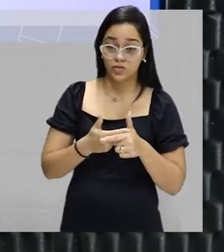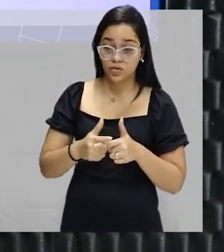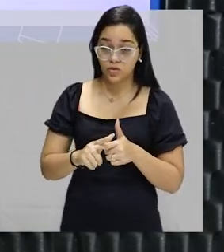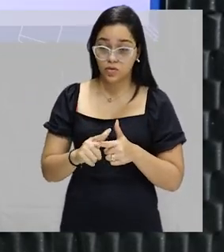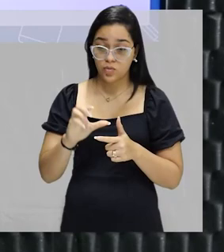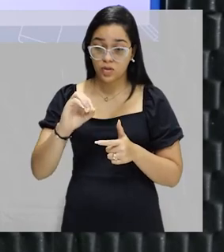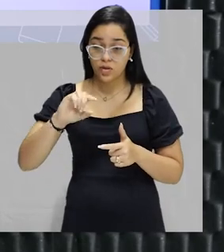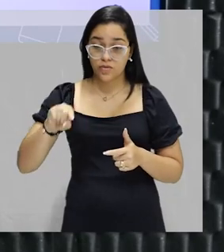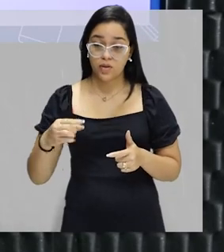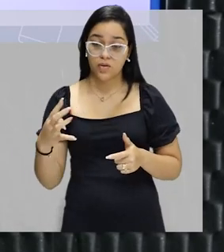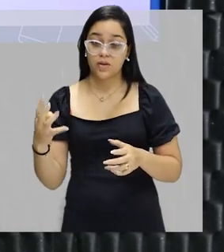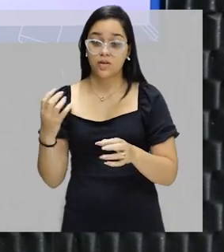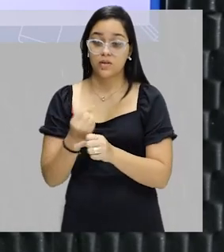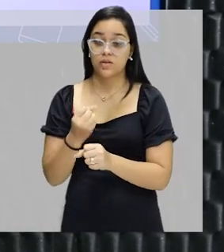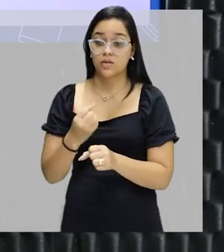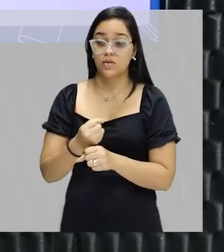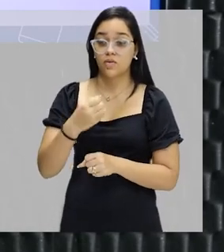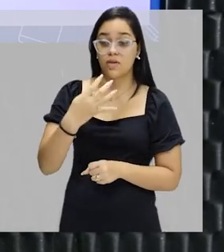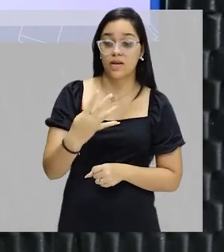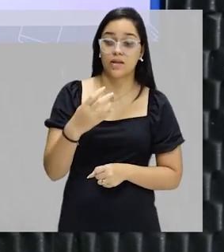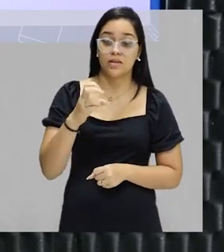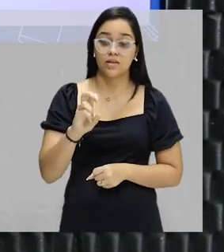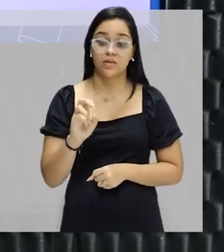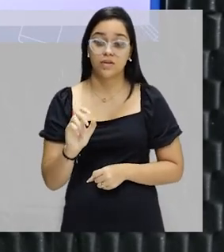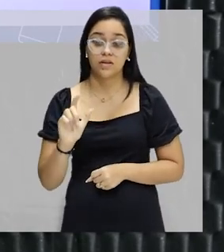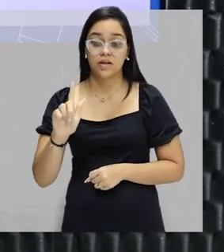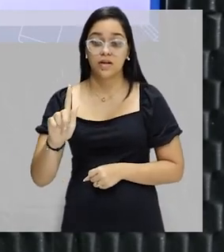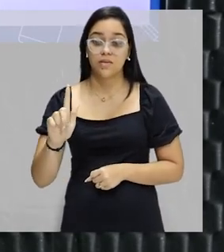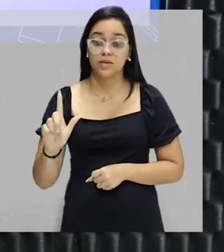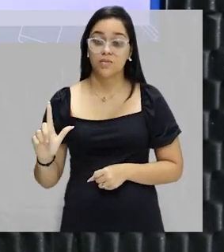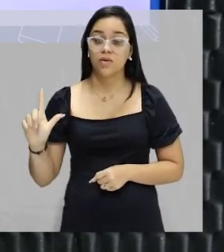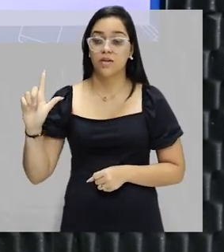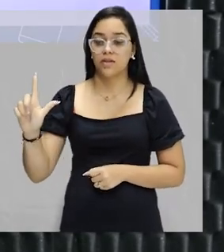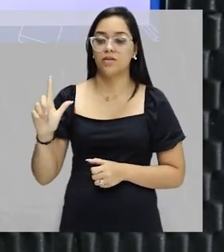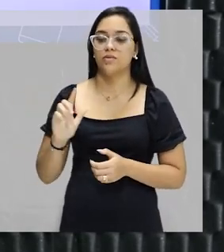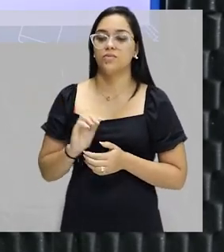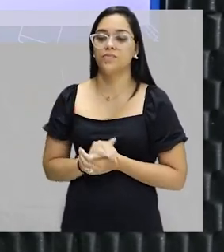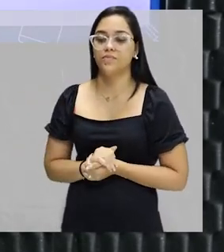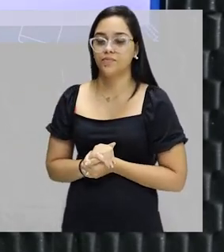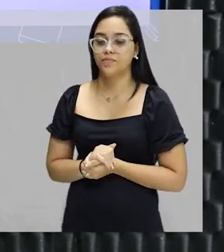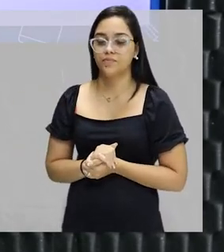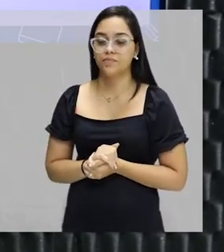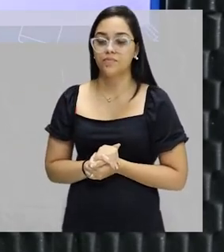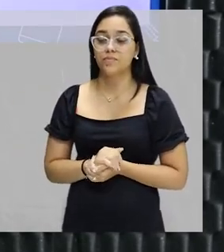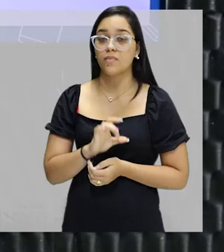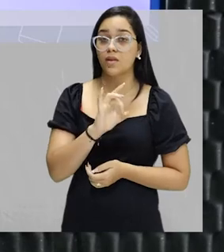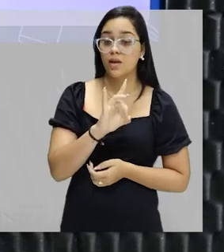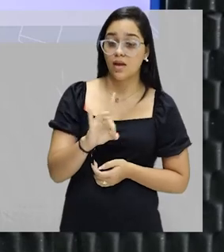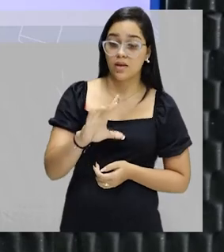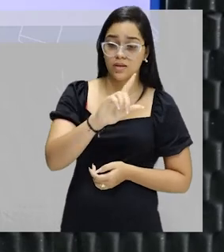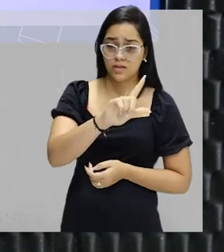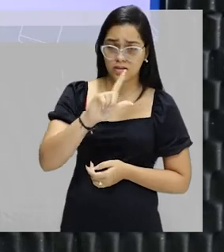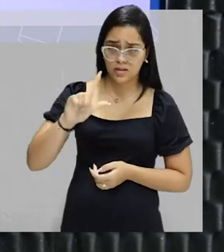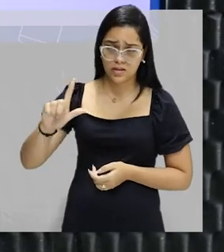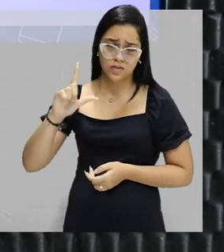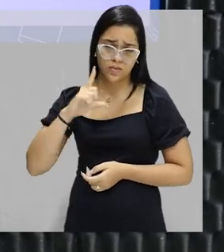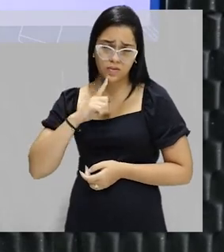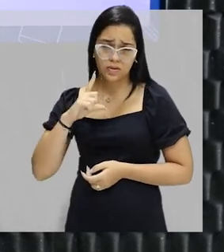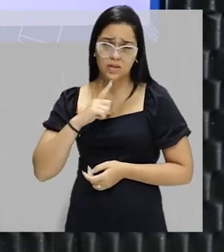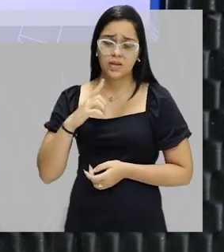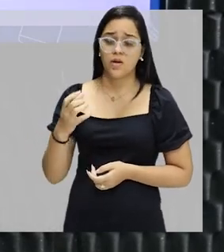,4, eu vou ter o resultado de 45 gramas por litro, ok? Cada litro, eu vou ter uma